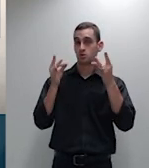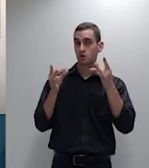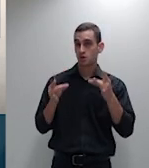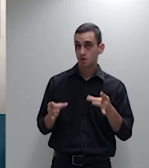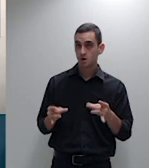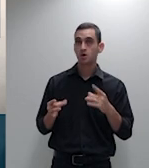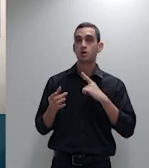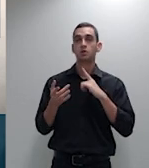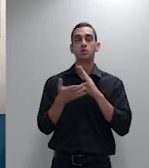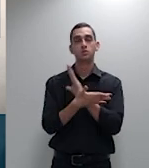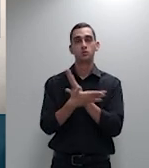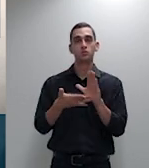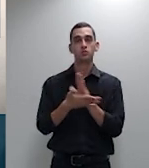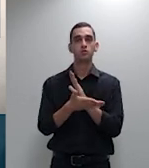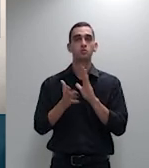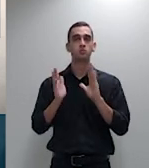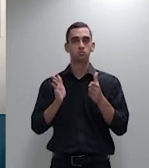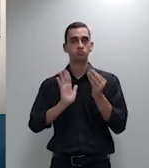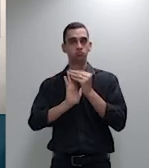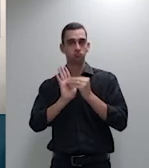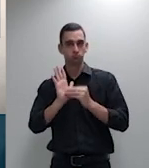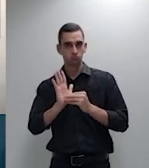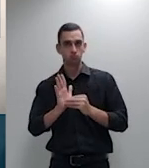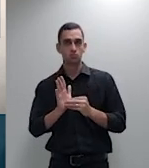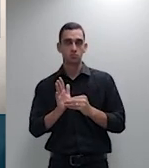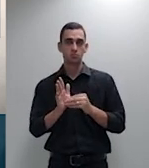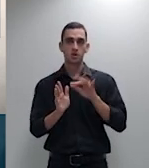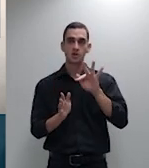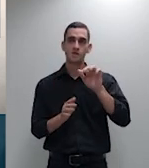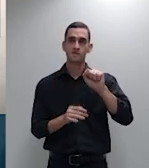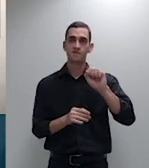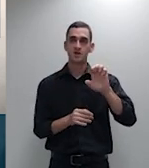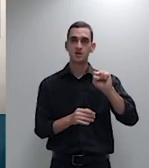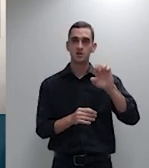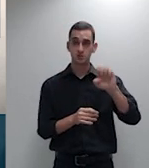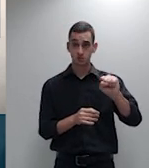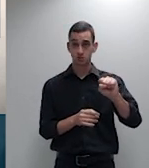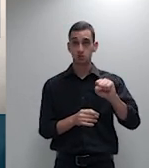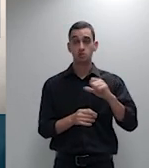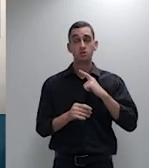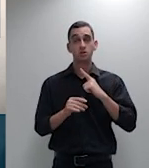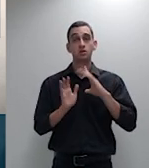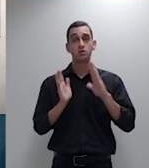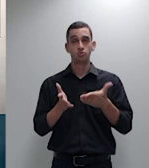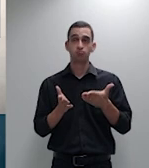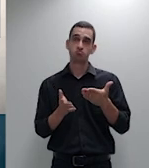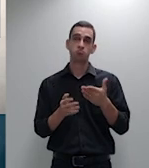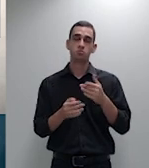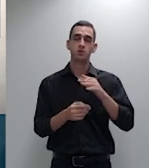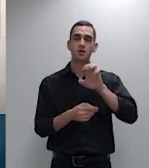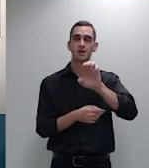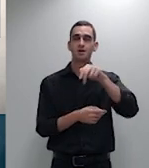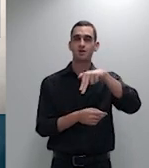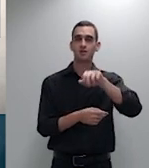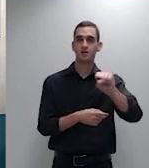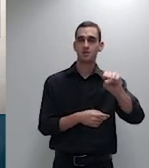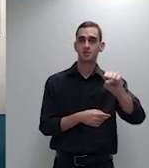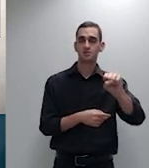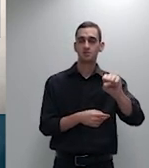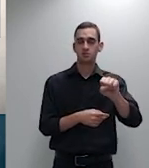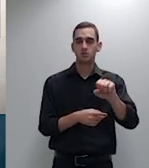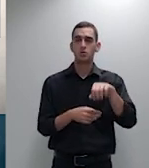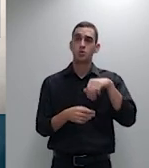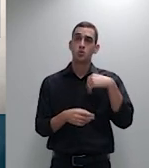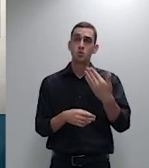diversas fases que passa o ordenamento administrativo da INS em função do estatuto do